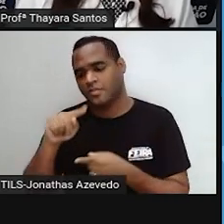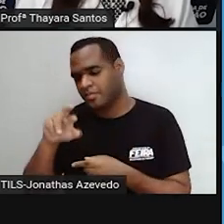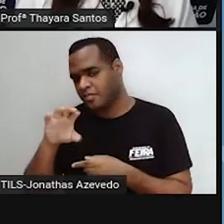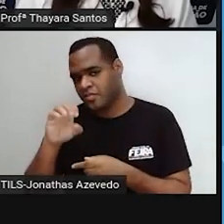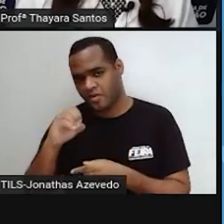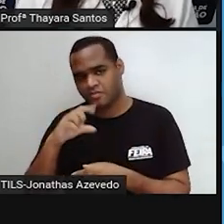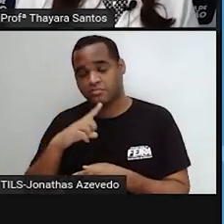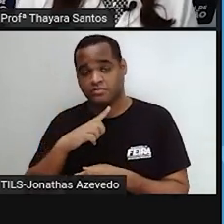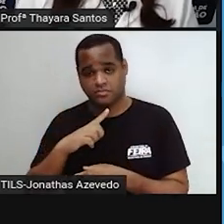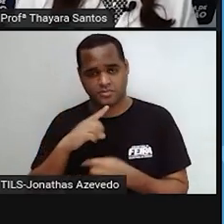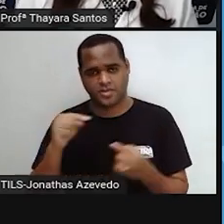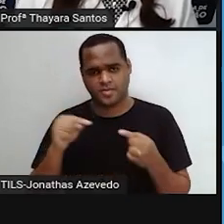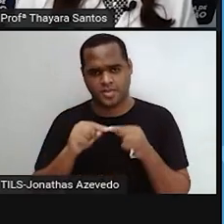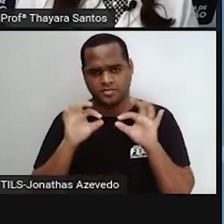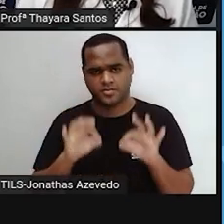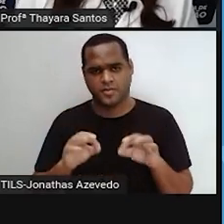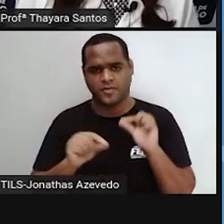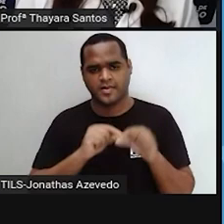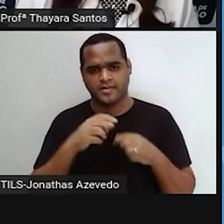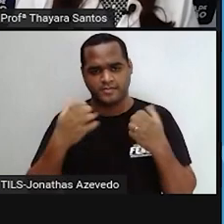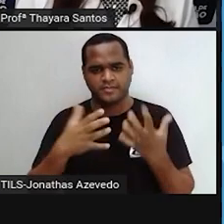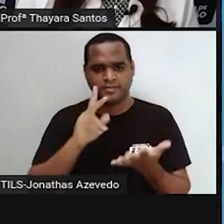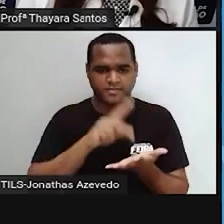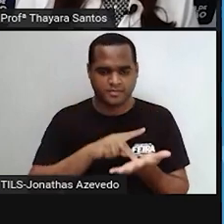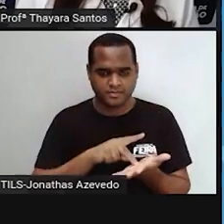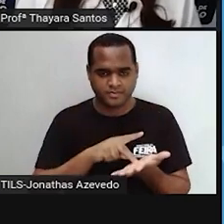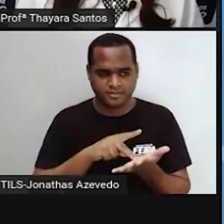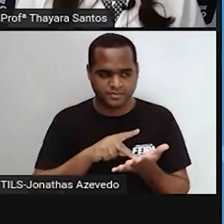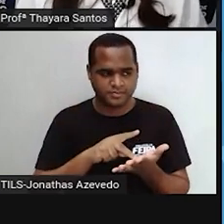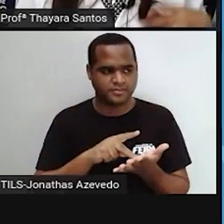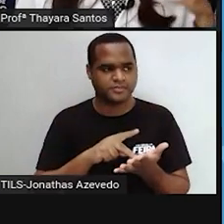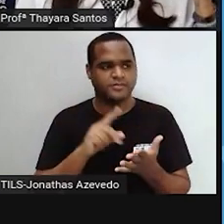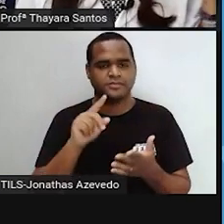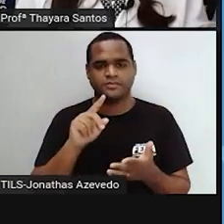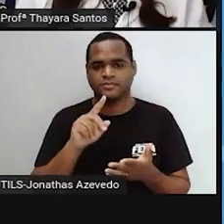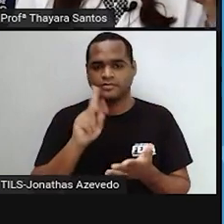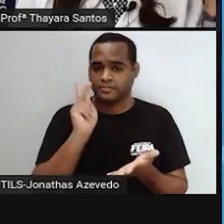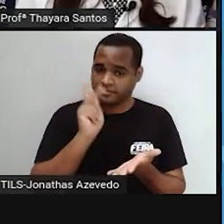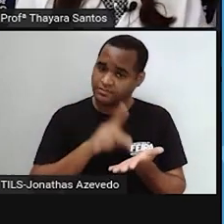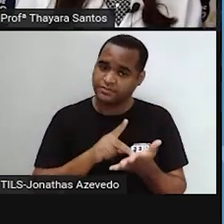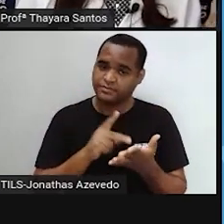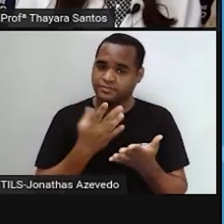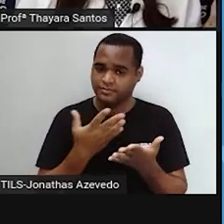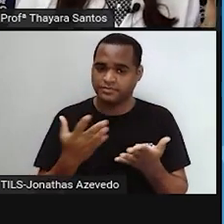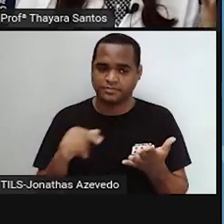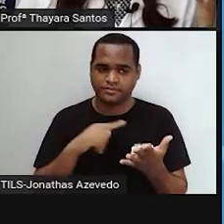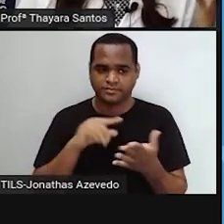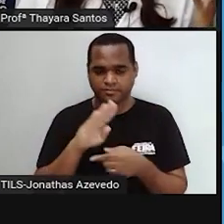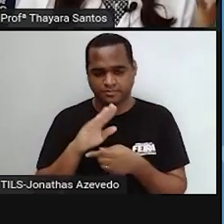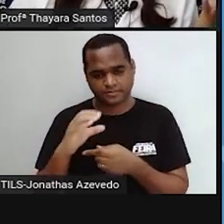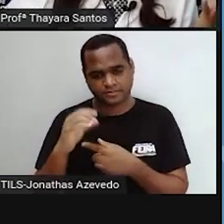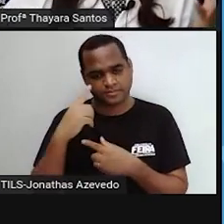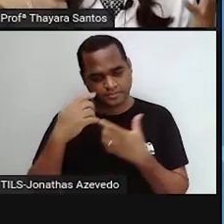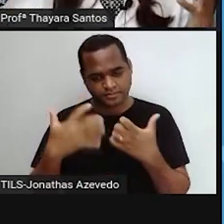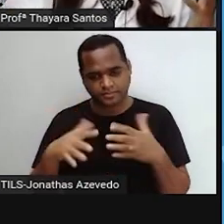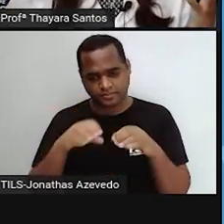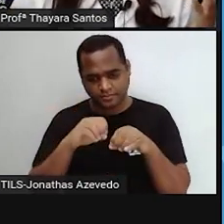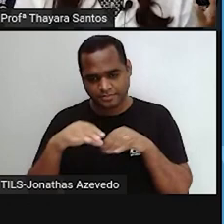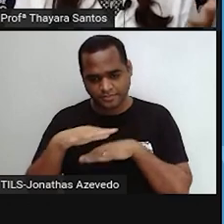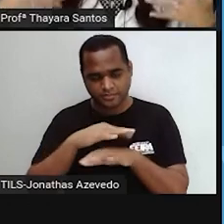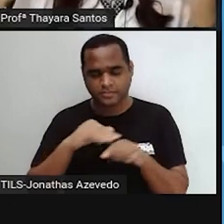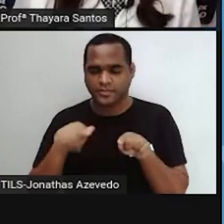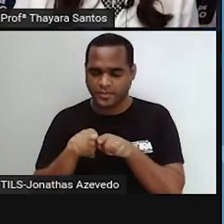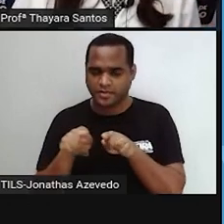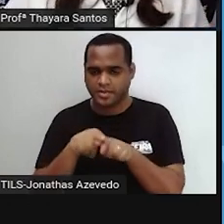procarióticas. Essa afirmação é verdadeira. O ribossomo tem tanto lá nas bactérias, que tem células procarióticas, quanto nos